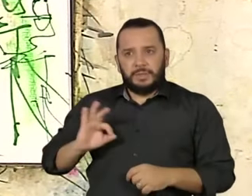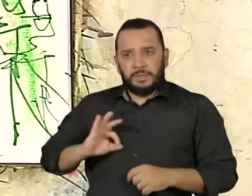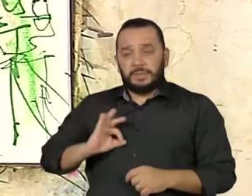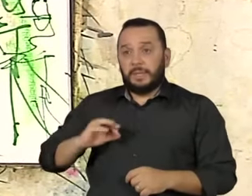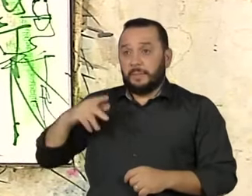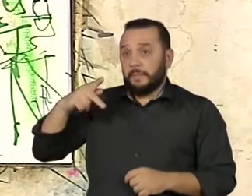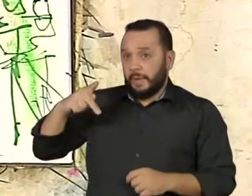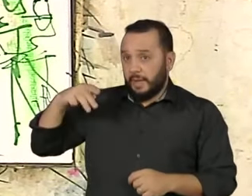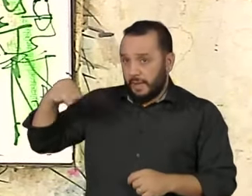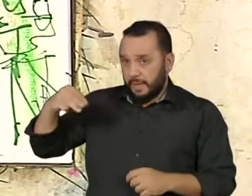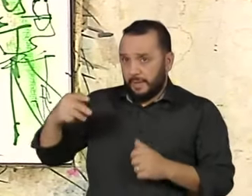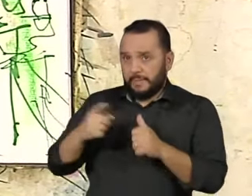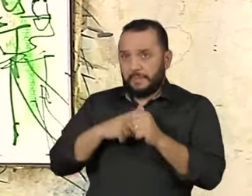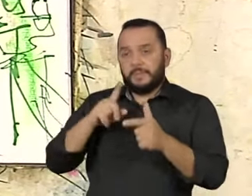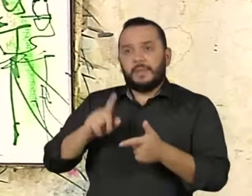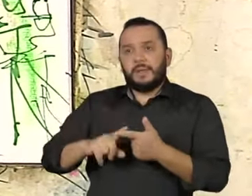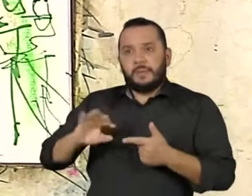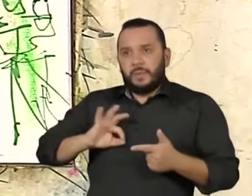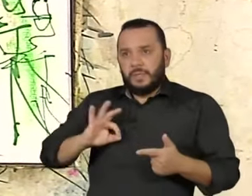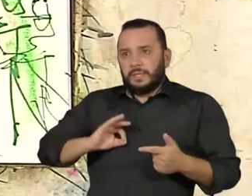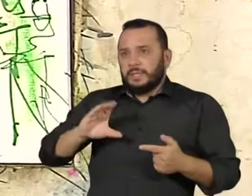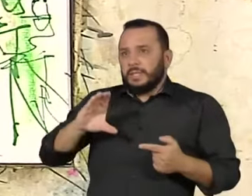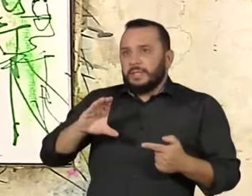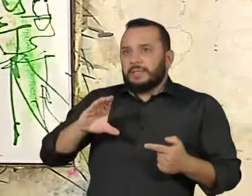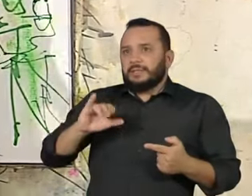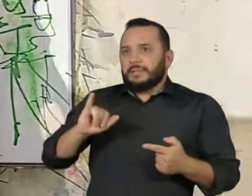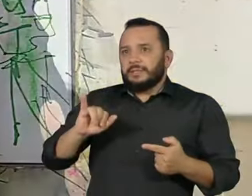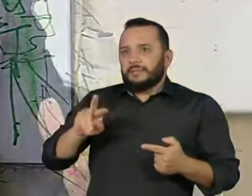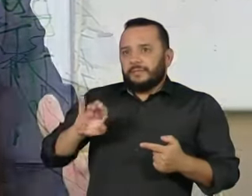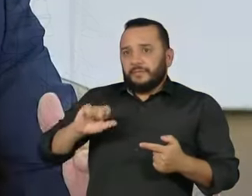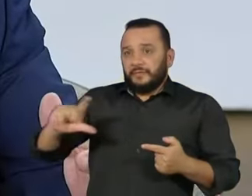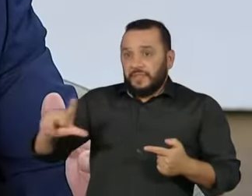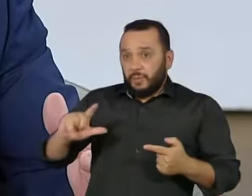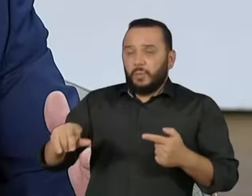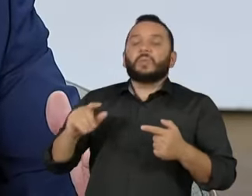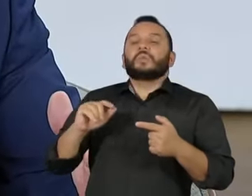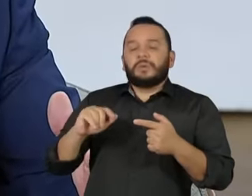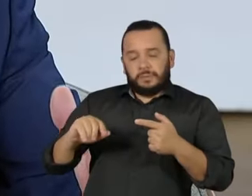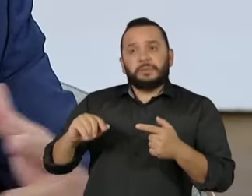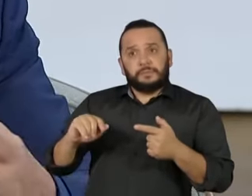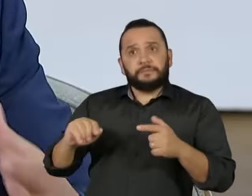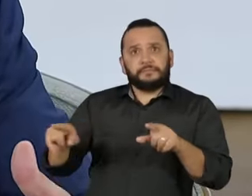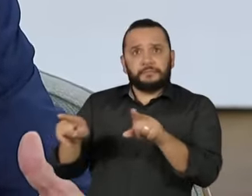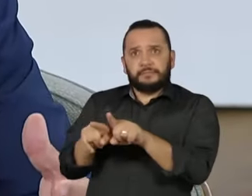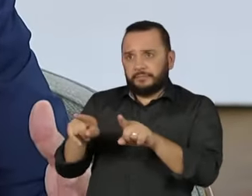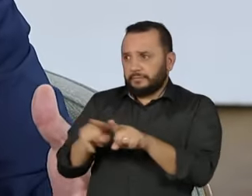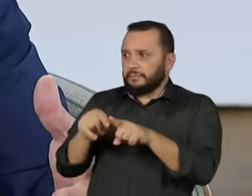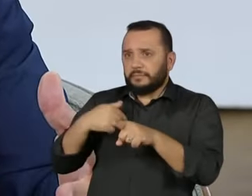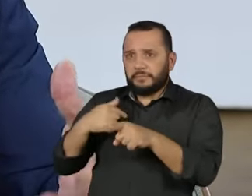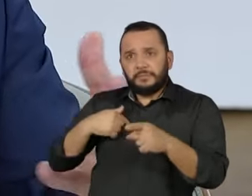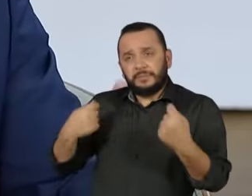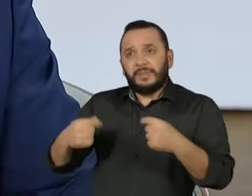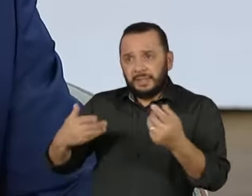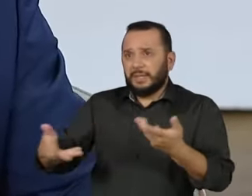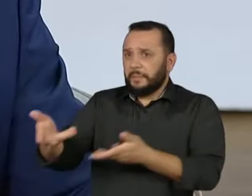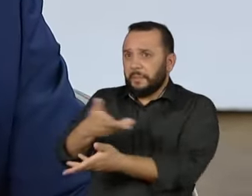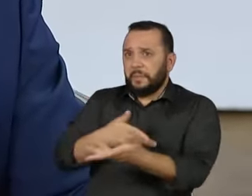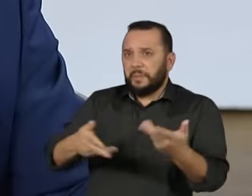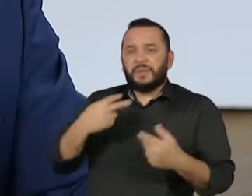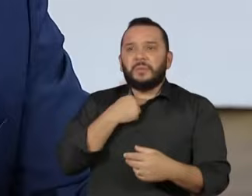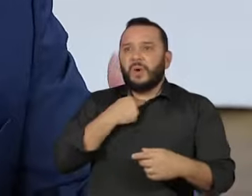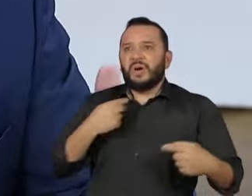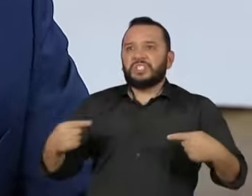civil, né? Aprendendo polícia militar e polícia civil, sabe? A cooperar ao invés de